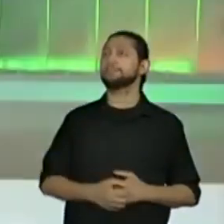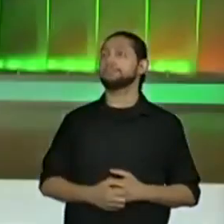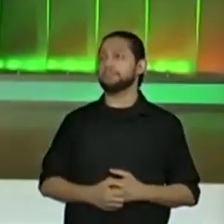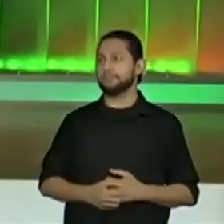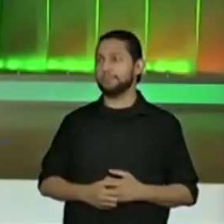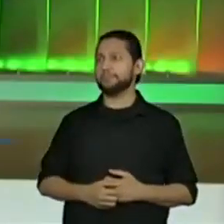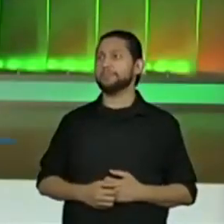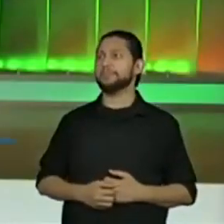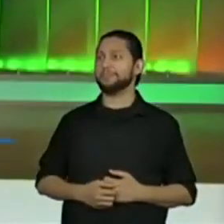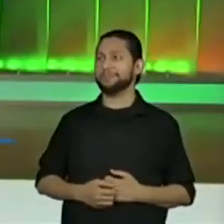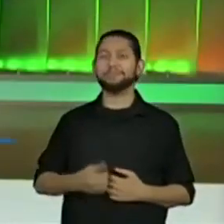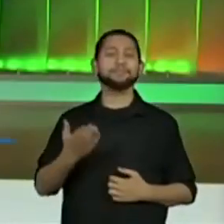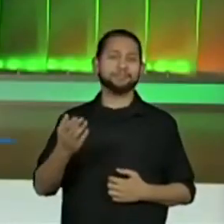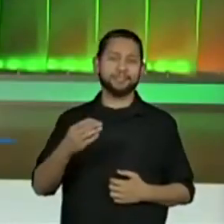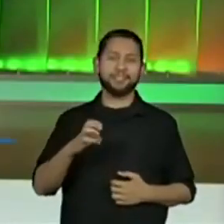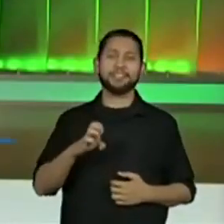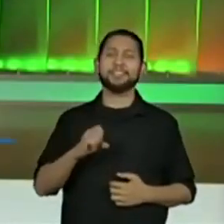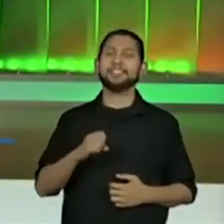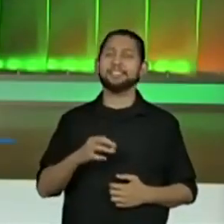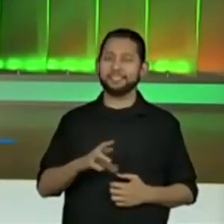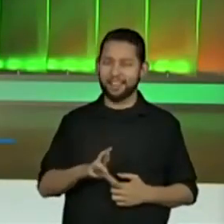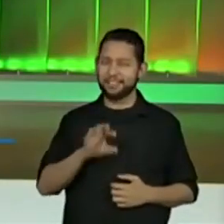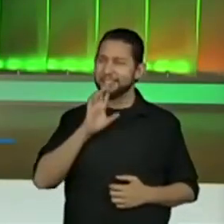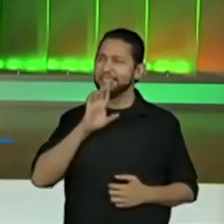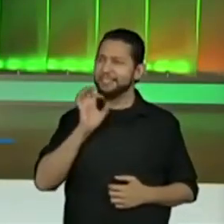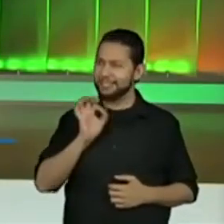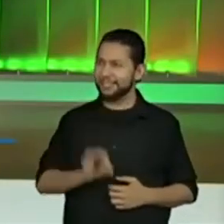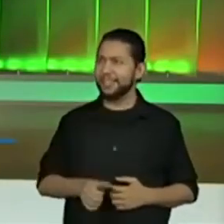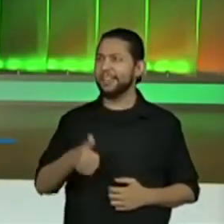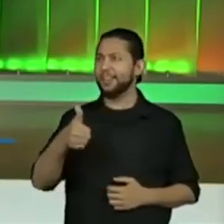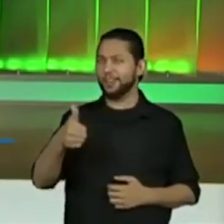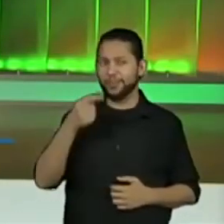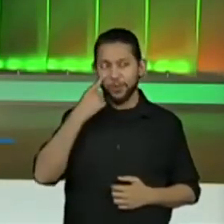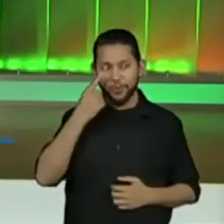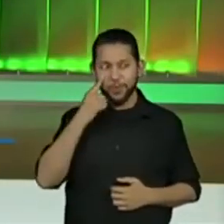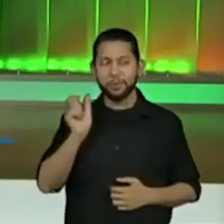se adiantando aí da grafia da última palavra. Vamos ver.